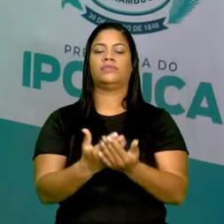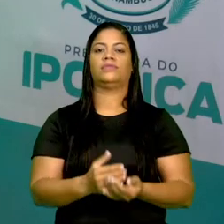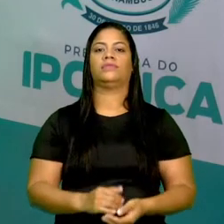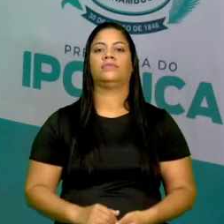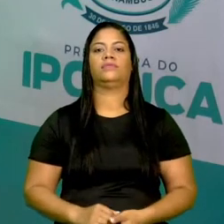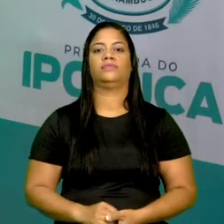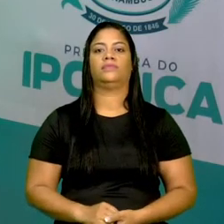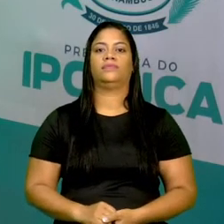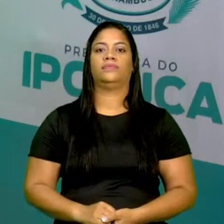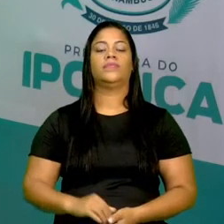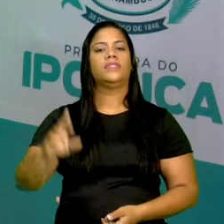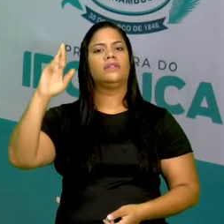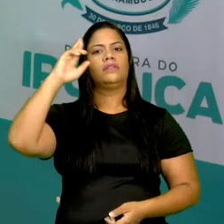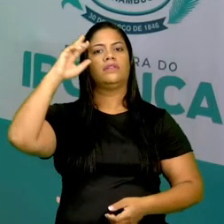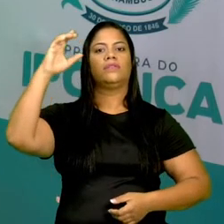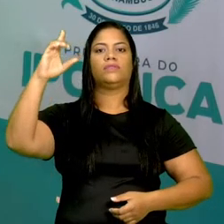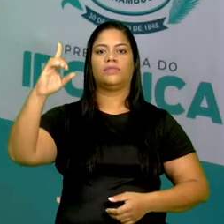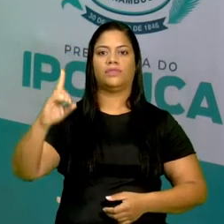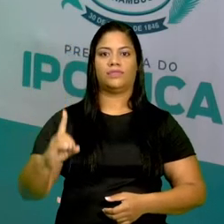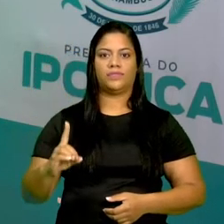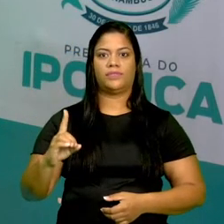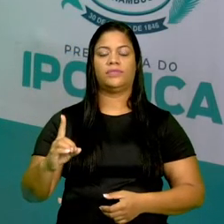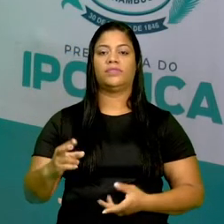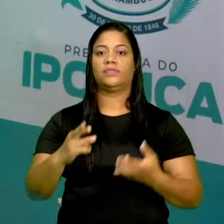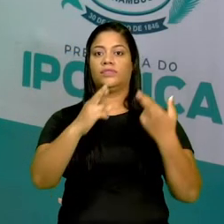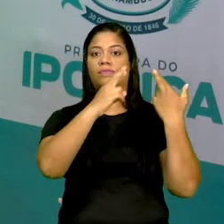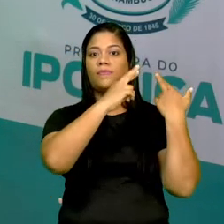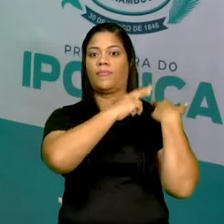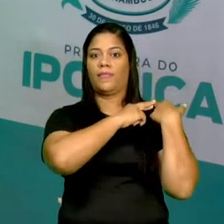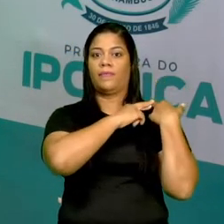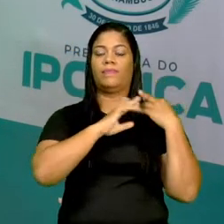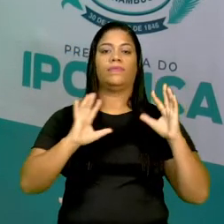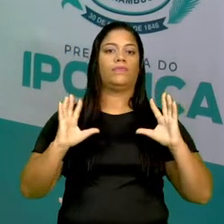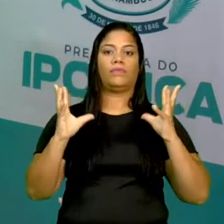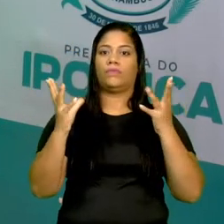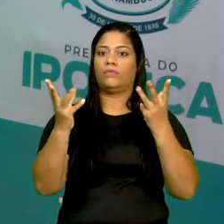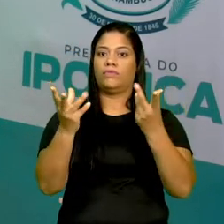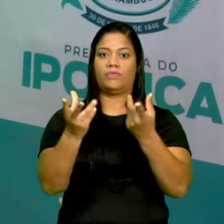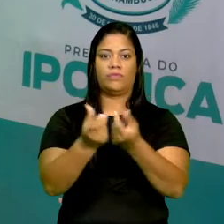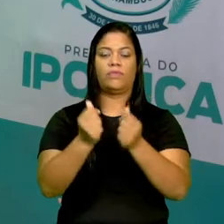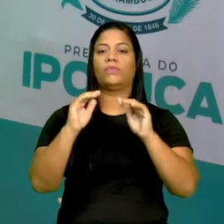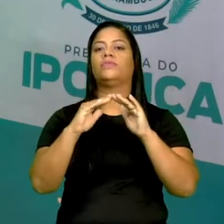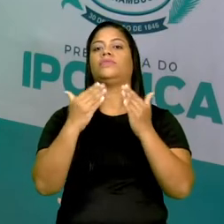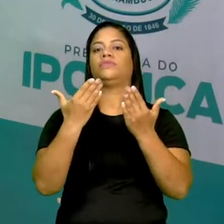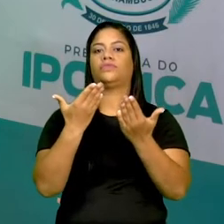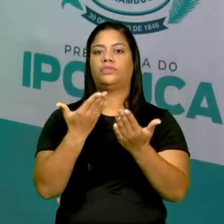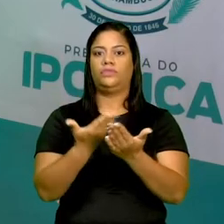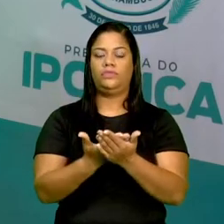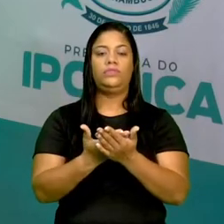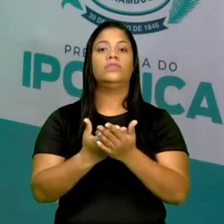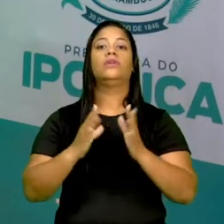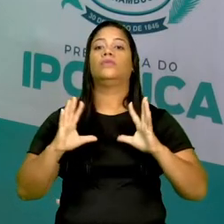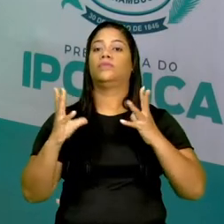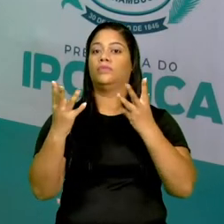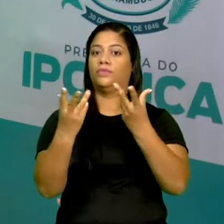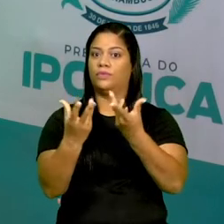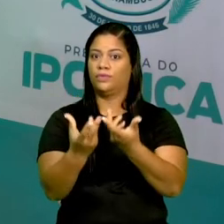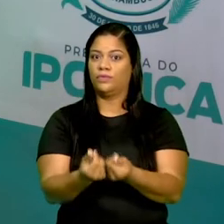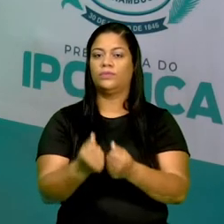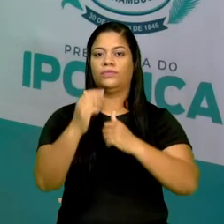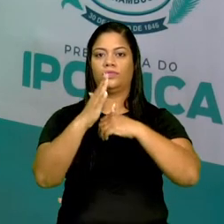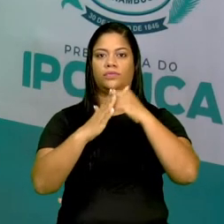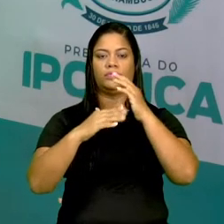E o diretor? É ele que é responsável por toda a escola, por todos os